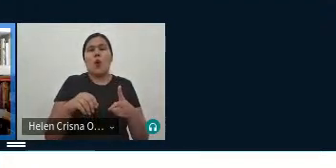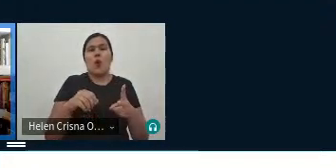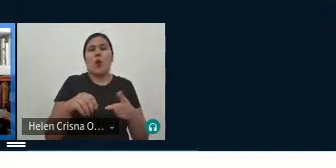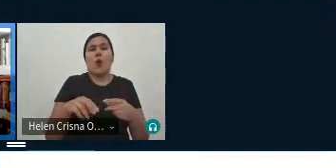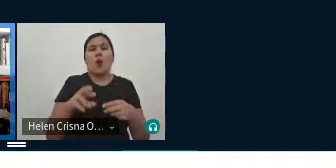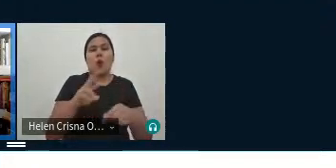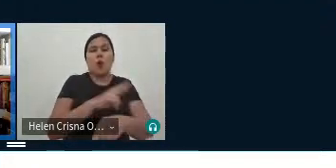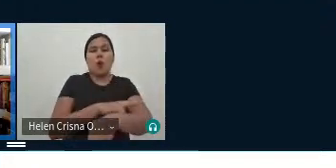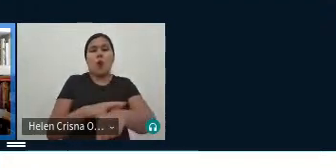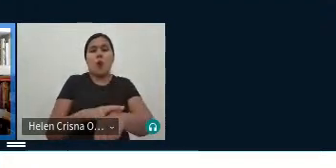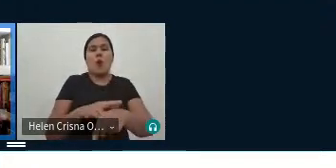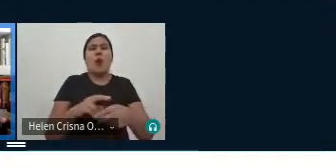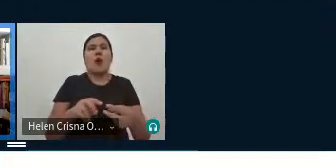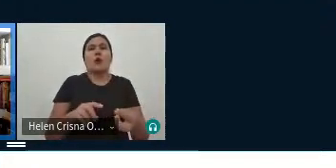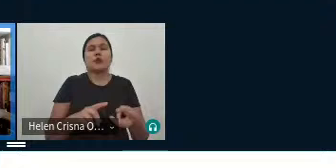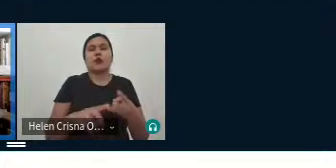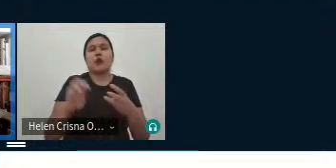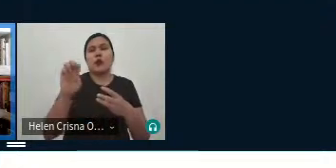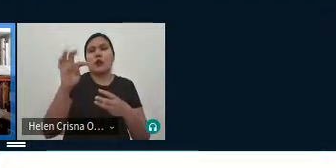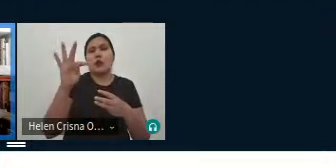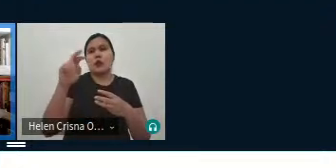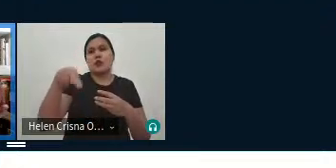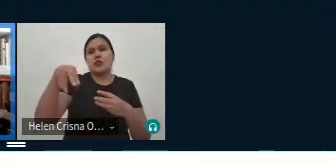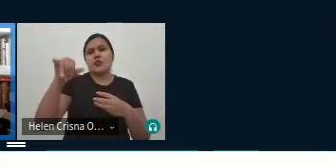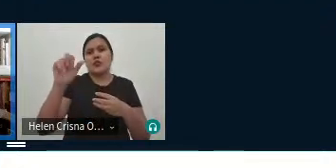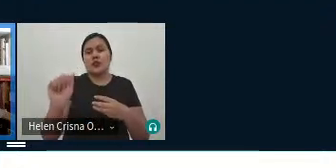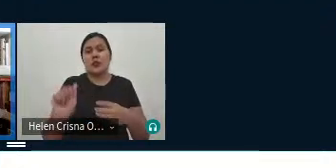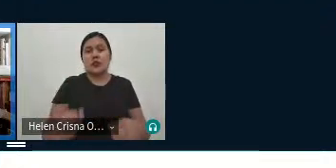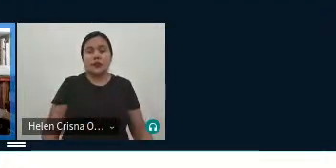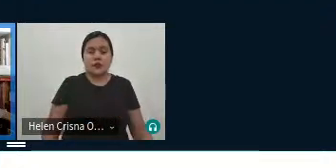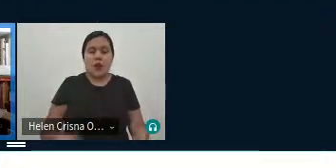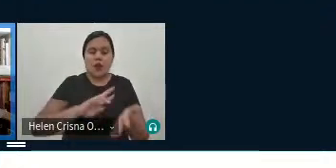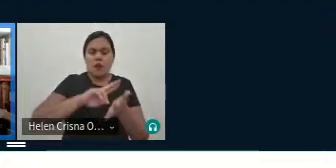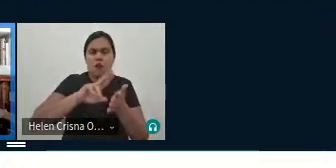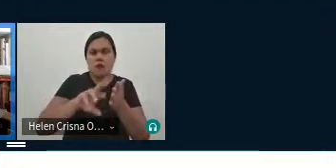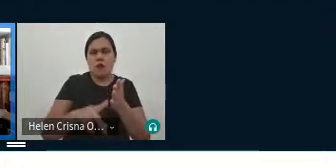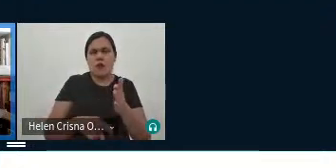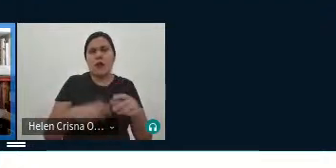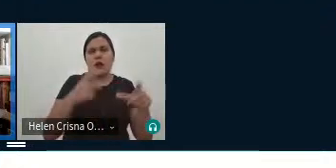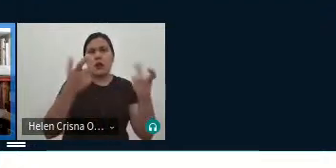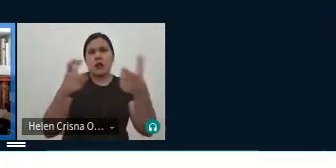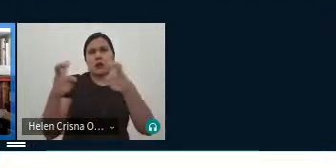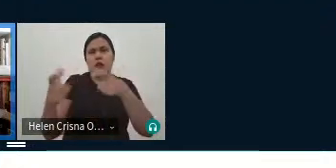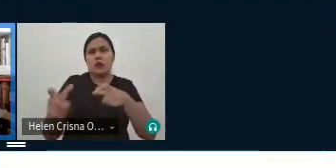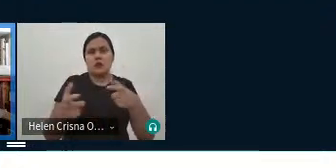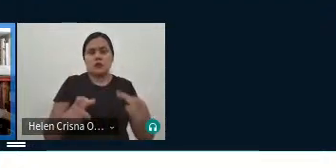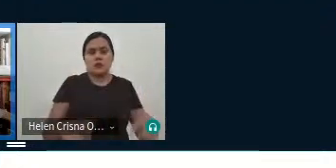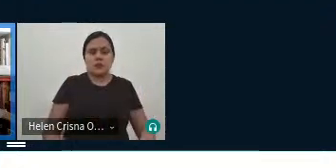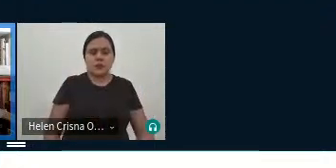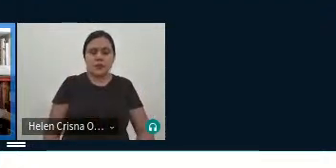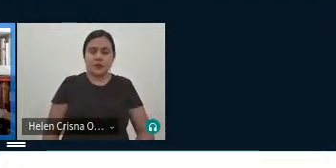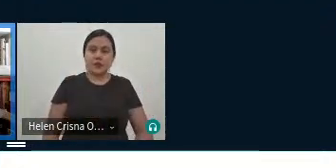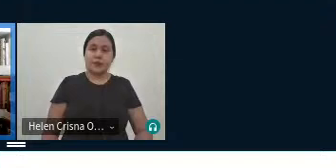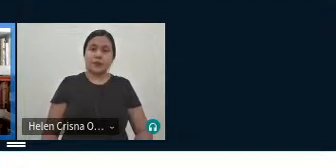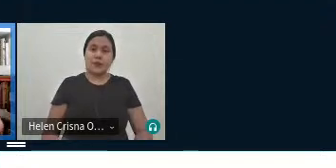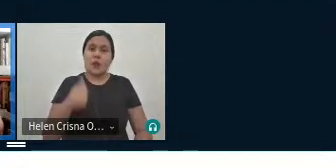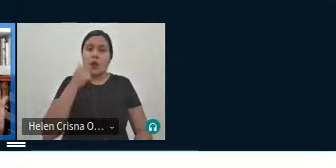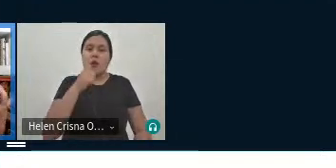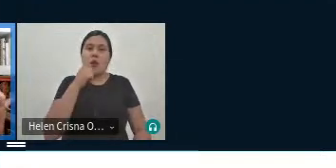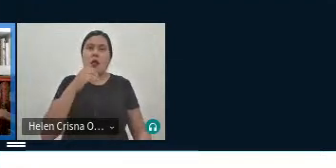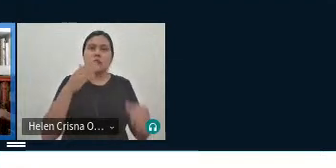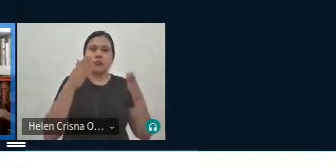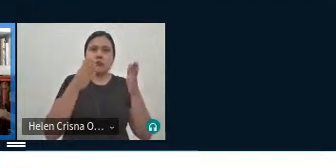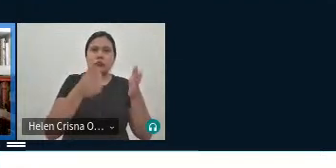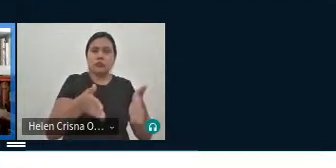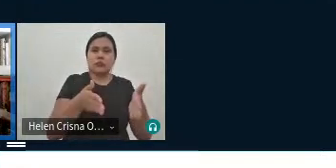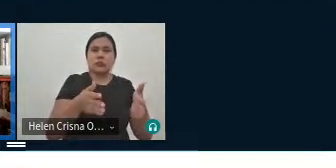raça etnicidade enfim né uma gama aí de lugares áreas em que a mulher está situada e